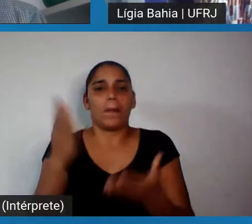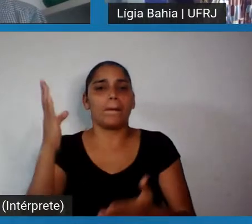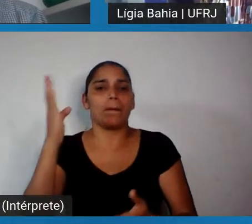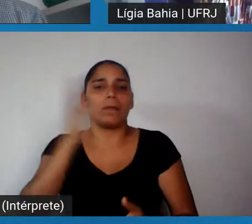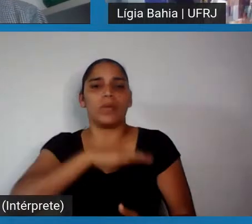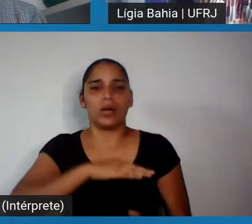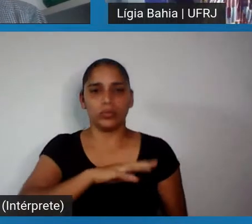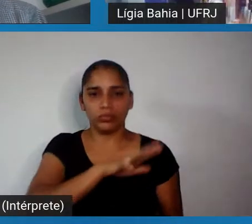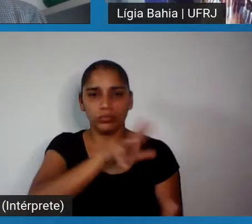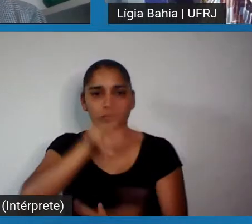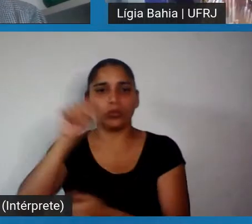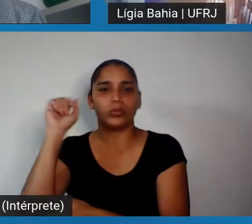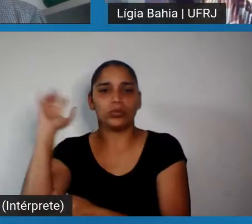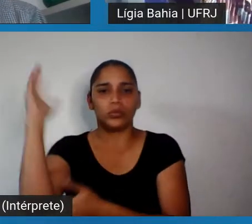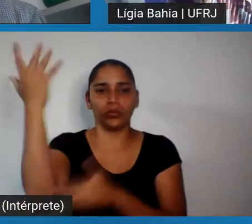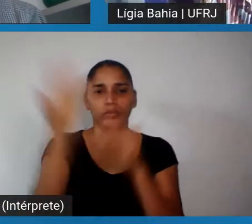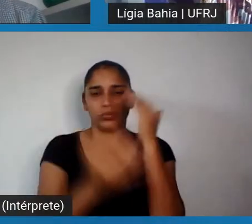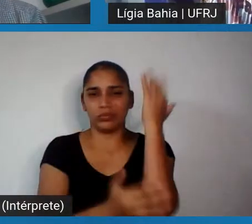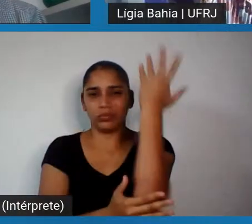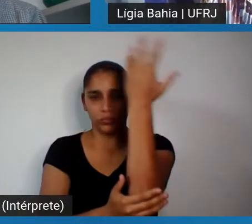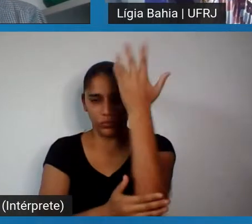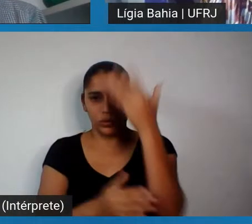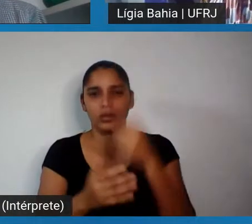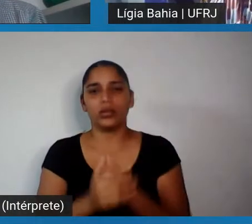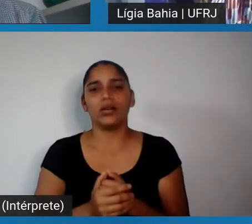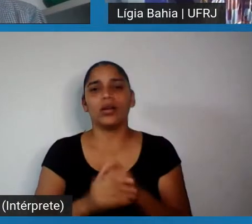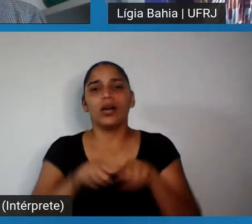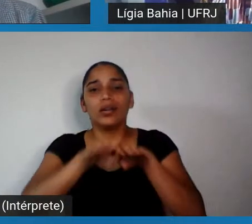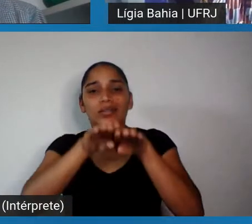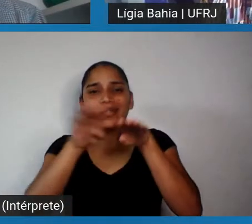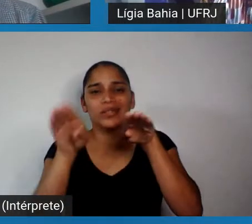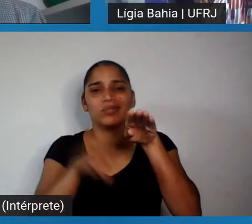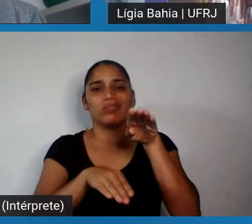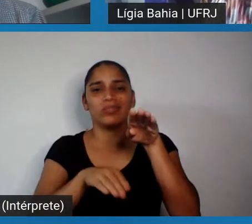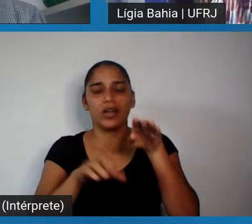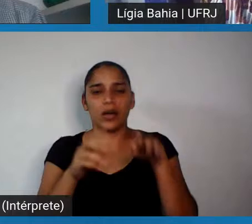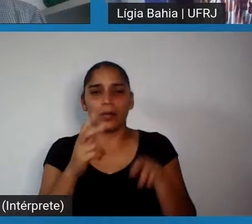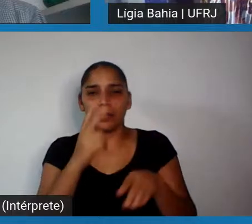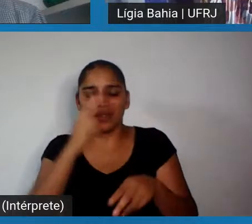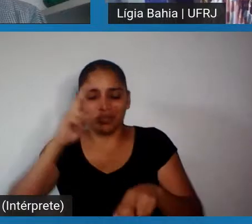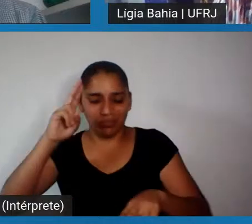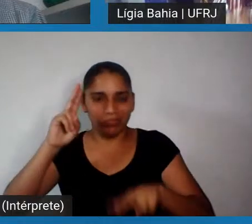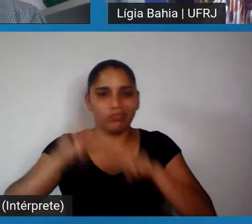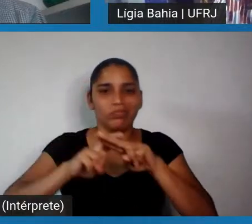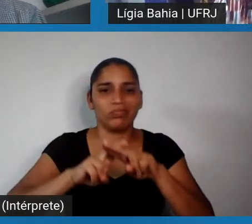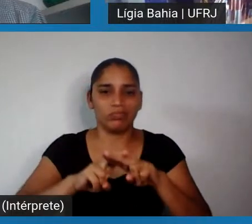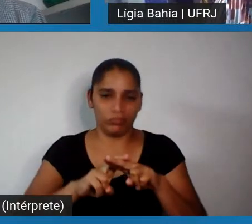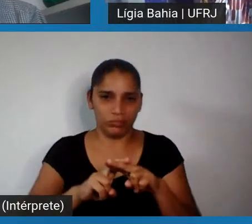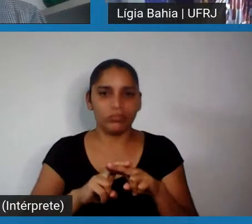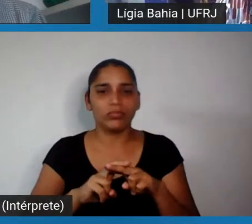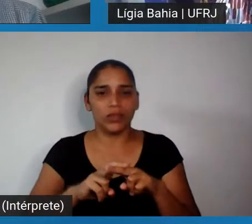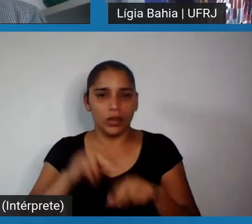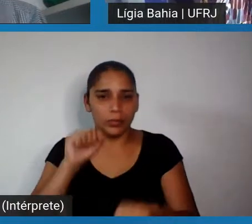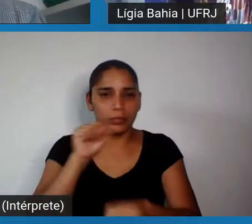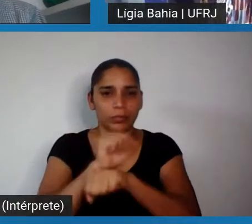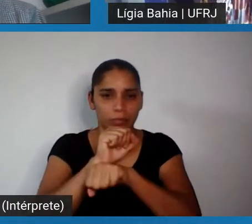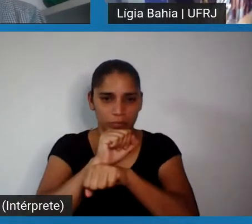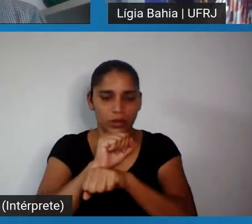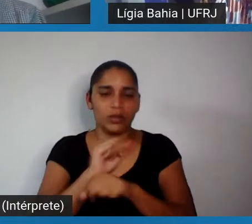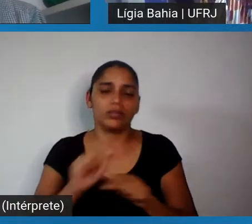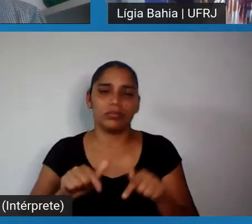As desigualdades são causa, são causa e são consequência também como o